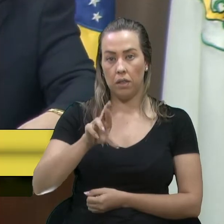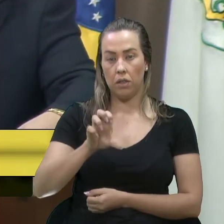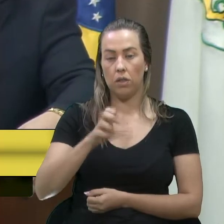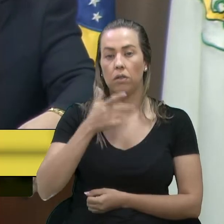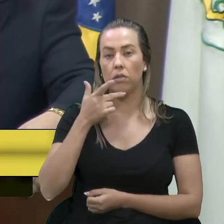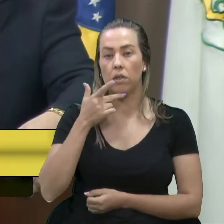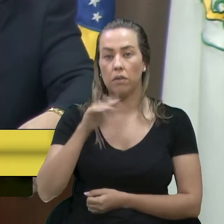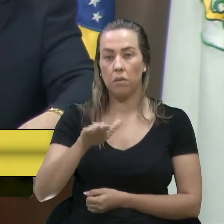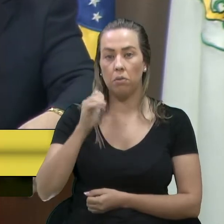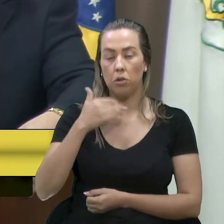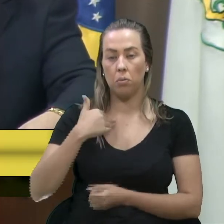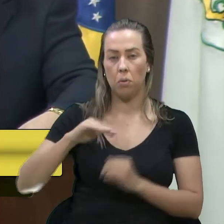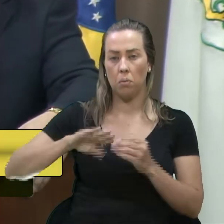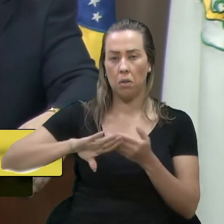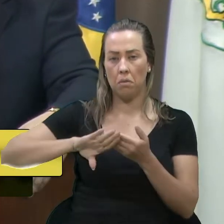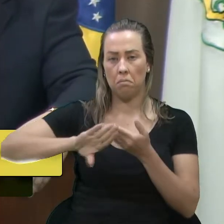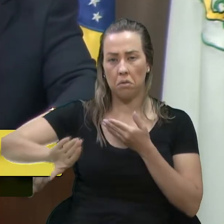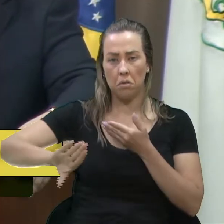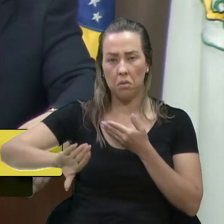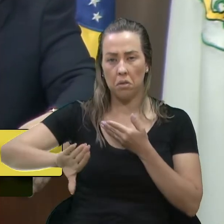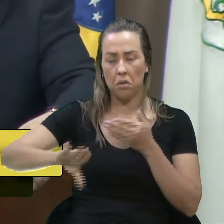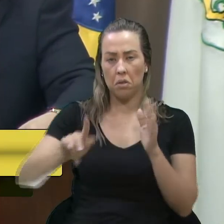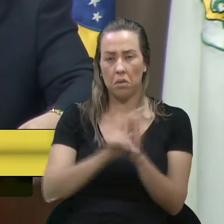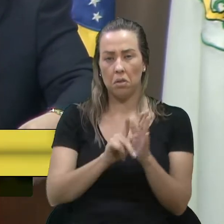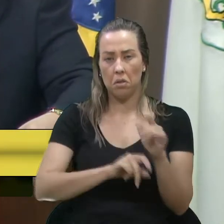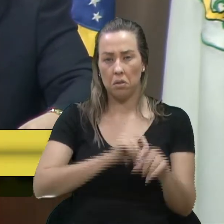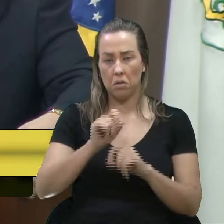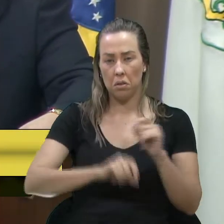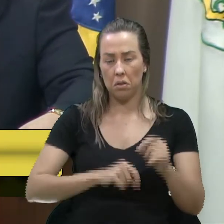dizendo que vai pedir meu afastamento pela questão